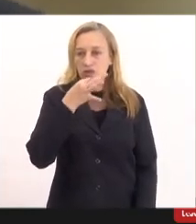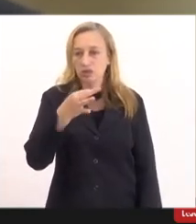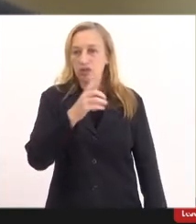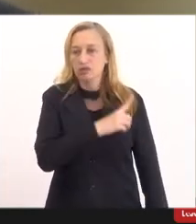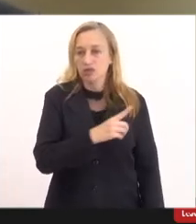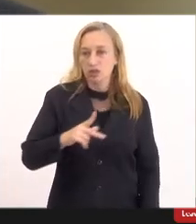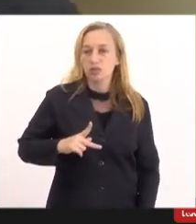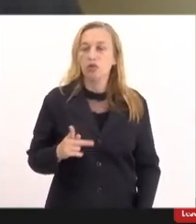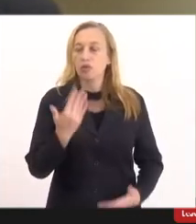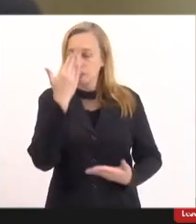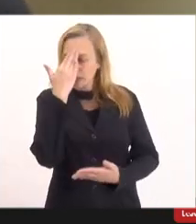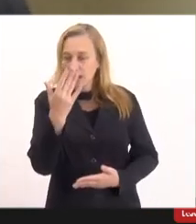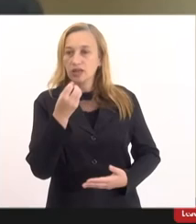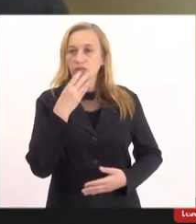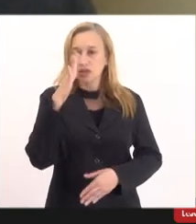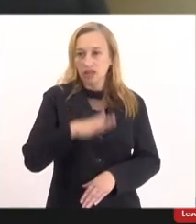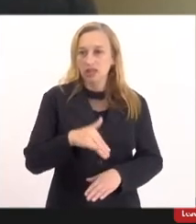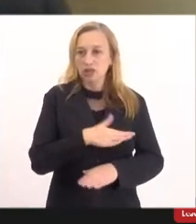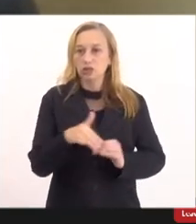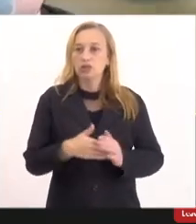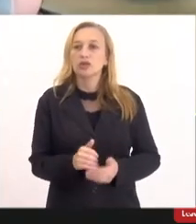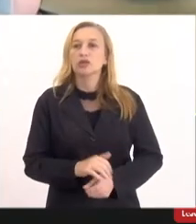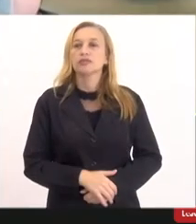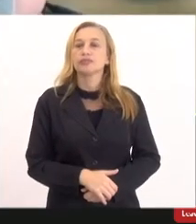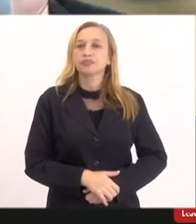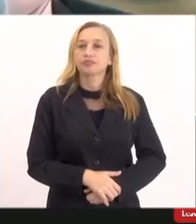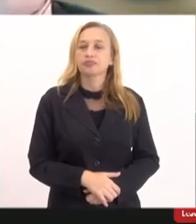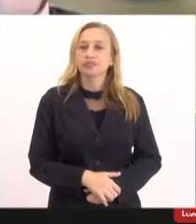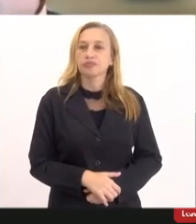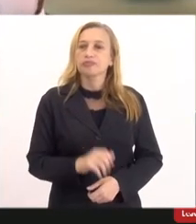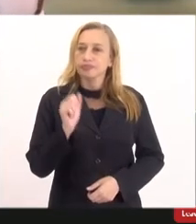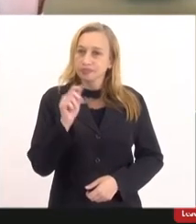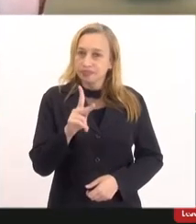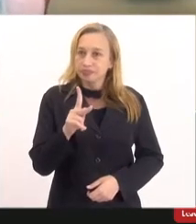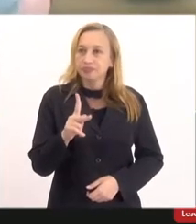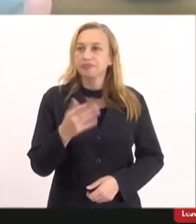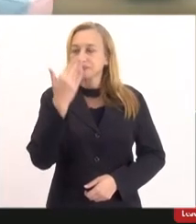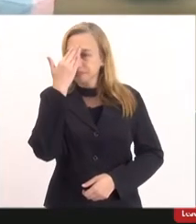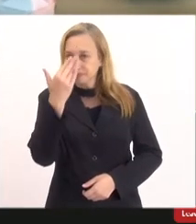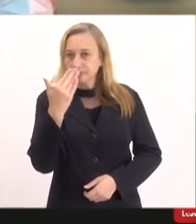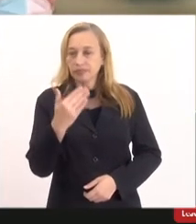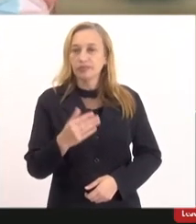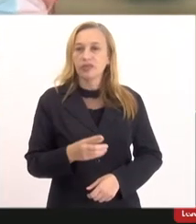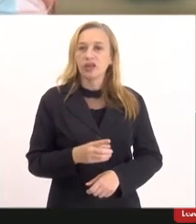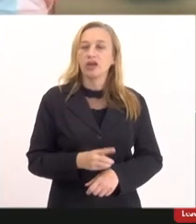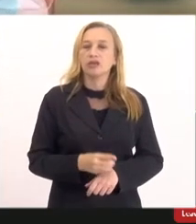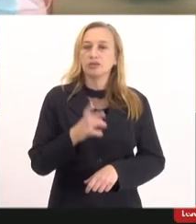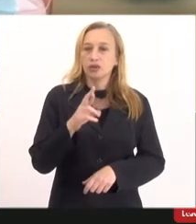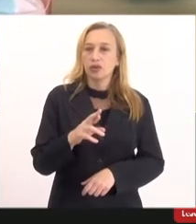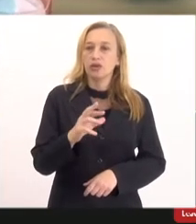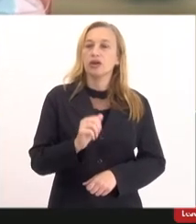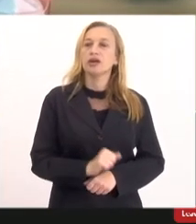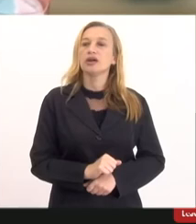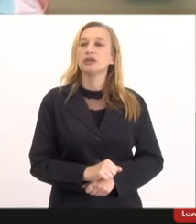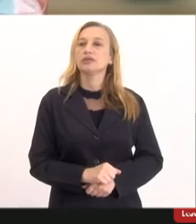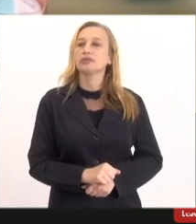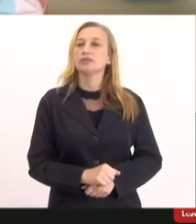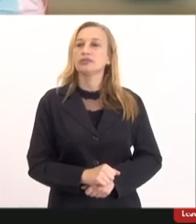muito obrigado boa tarde a todas e todos ok obrigado doutor Azambuja e